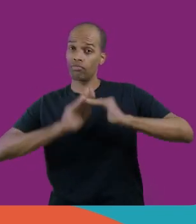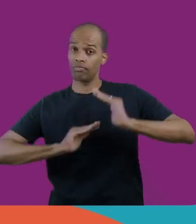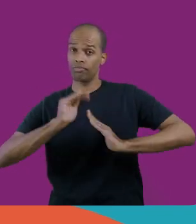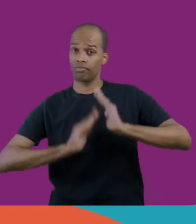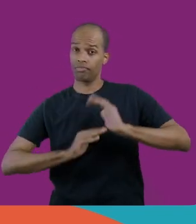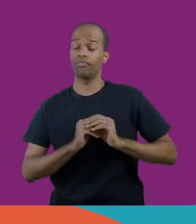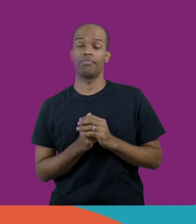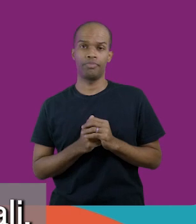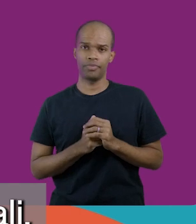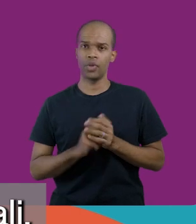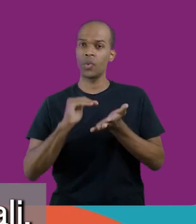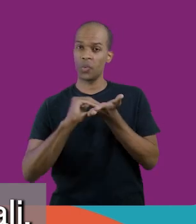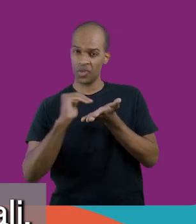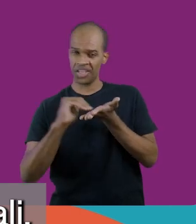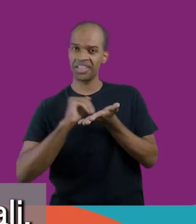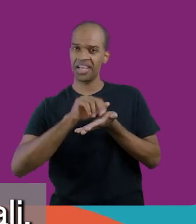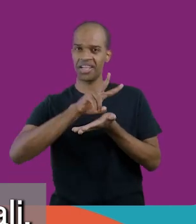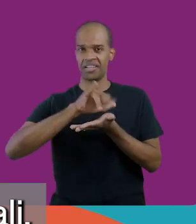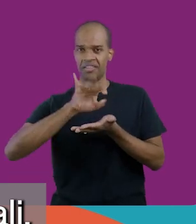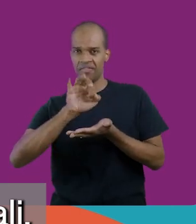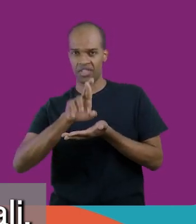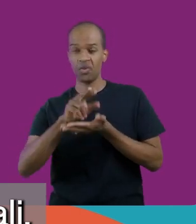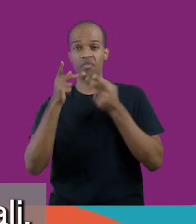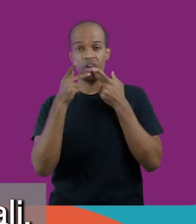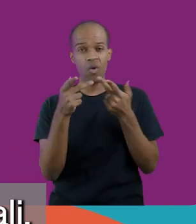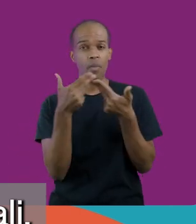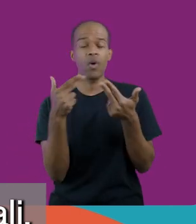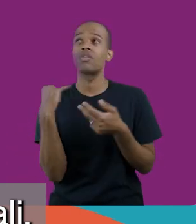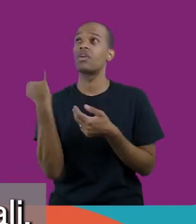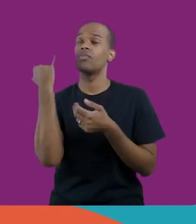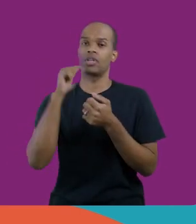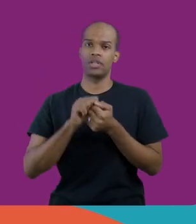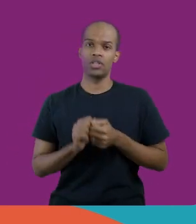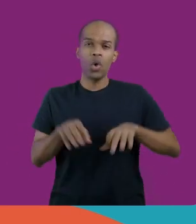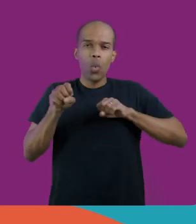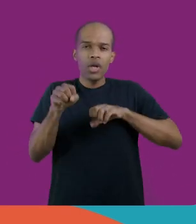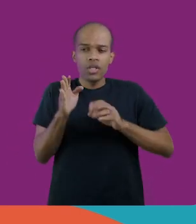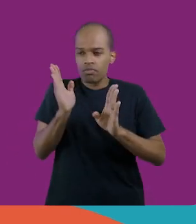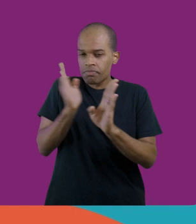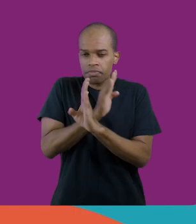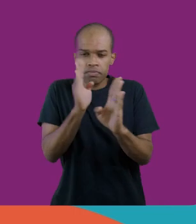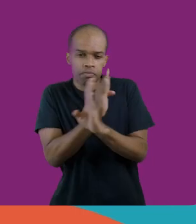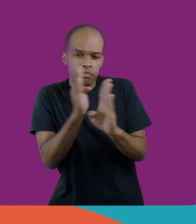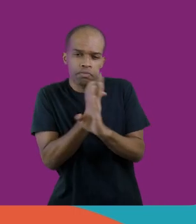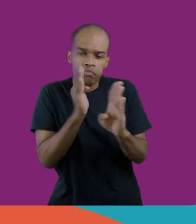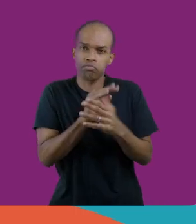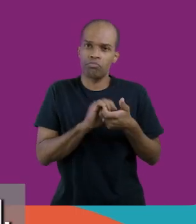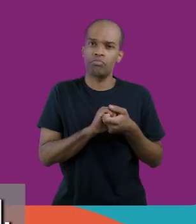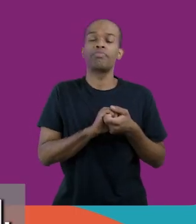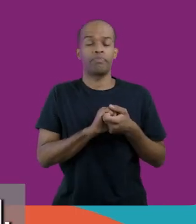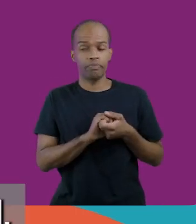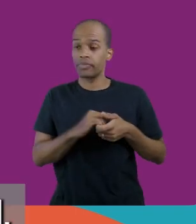metodologias ativas. O secretário Vitor falou algo fundamental ali, ensino investigativo.